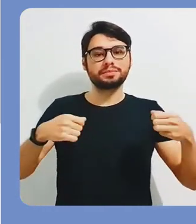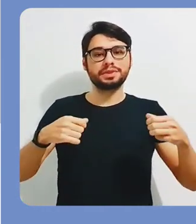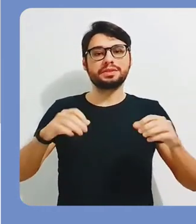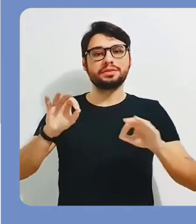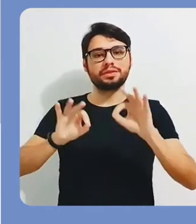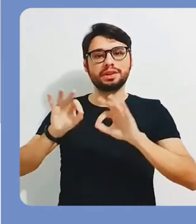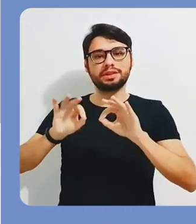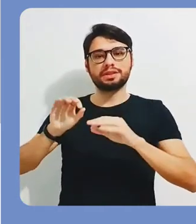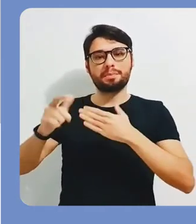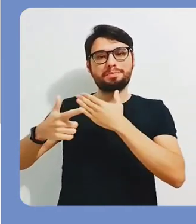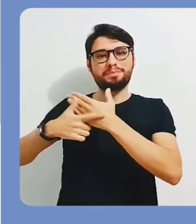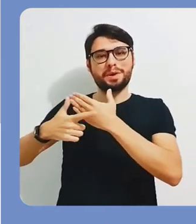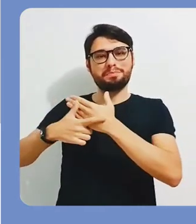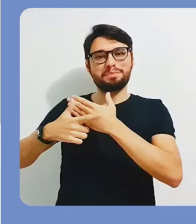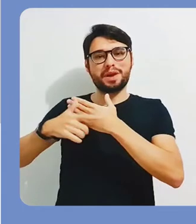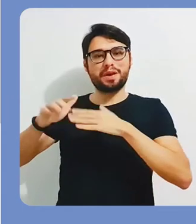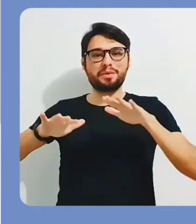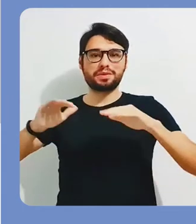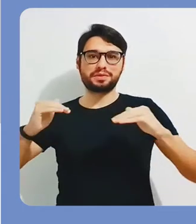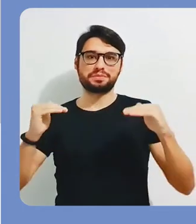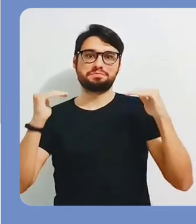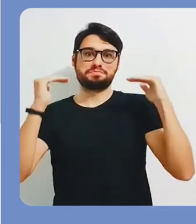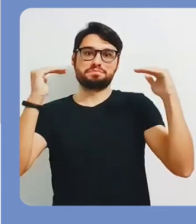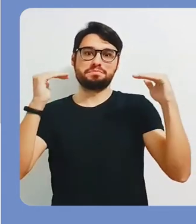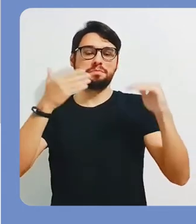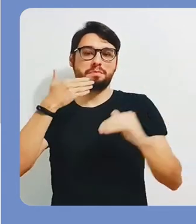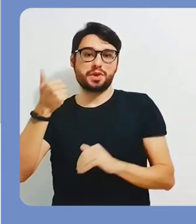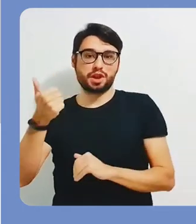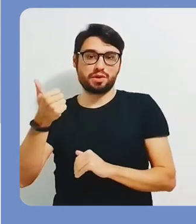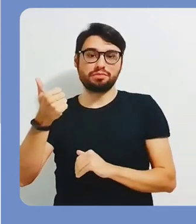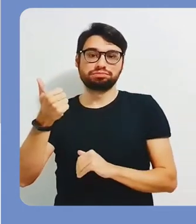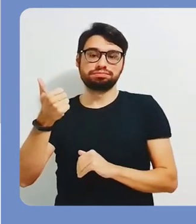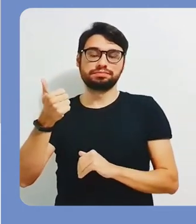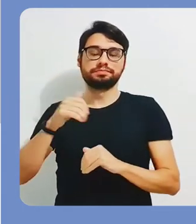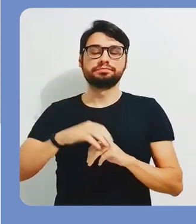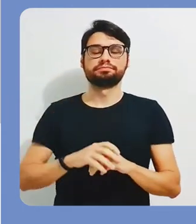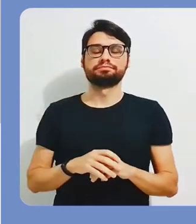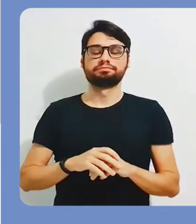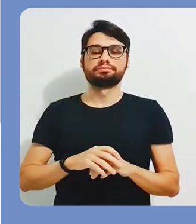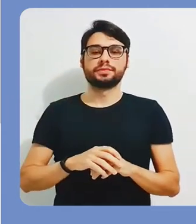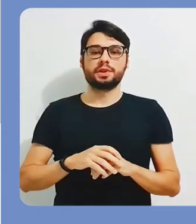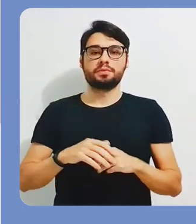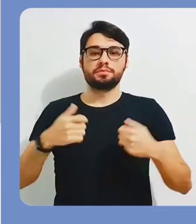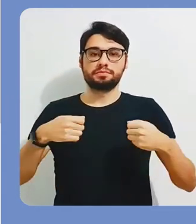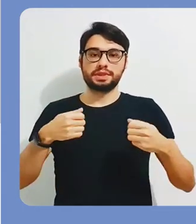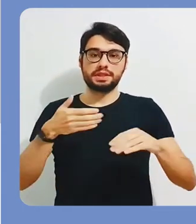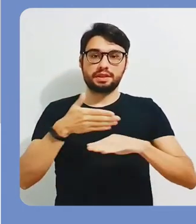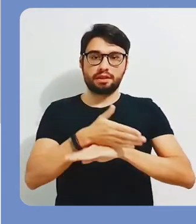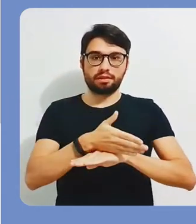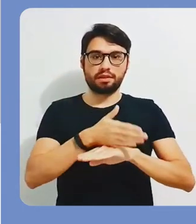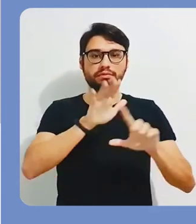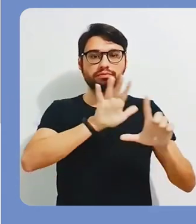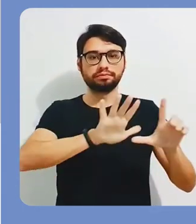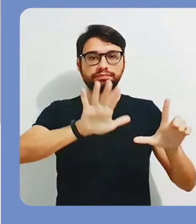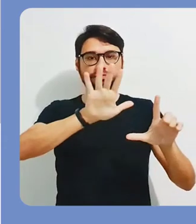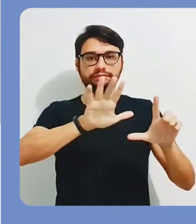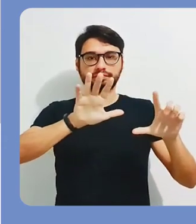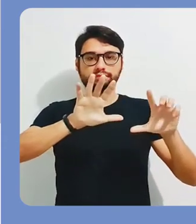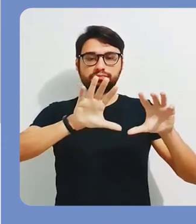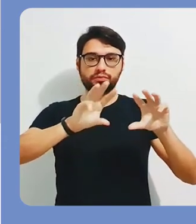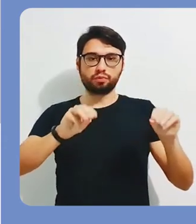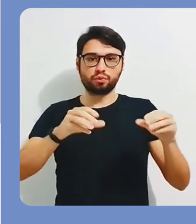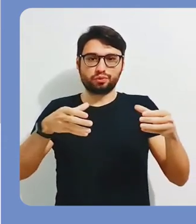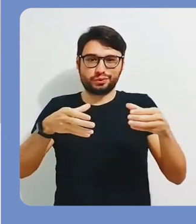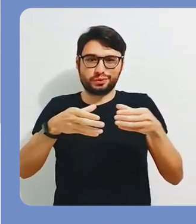e você deseja colocar algum papel de privilégio para algum usuário inscrito em específico. Então você deve